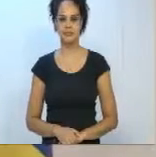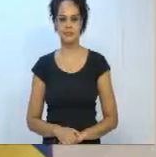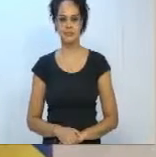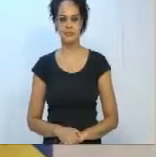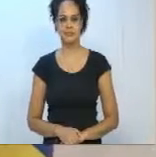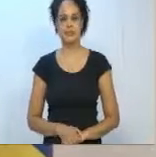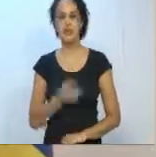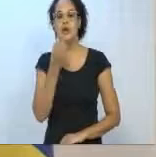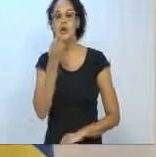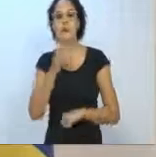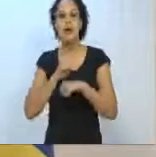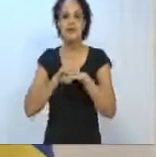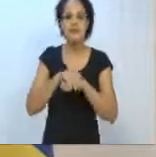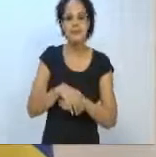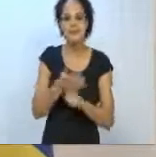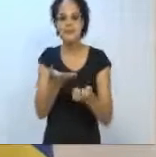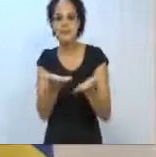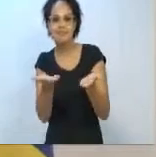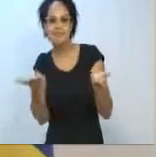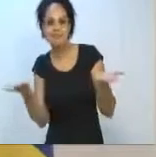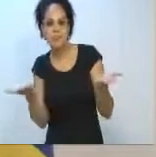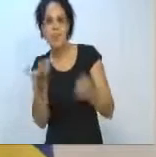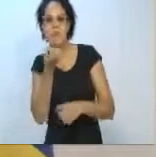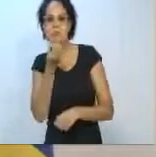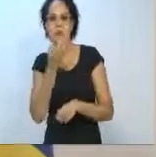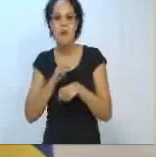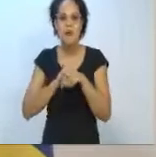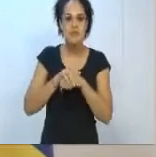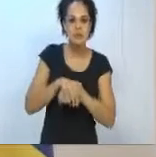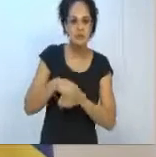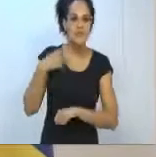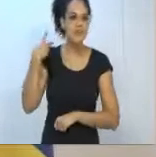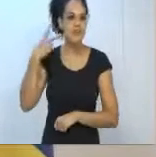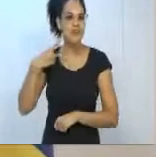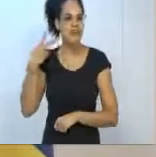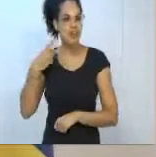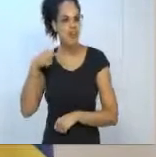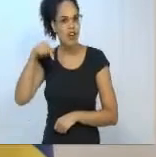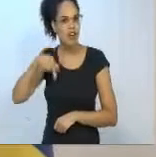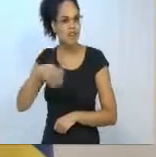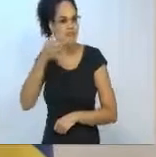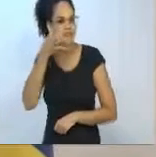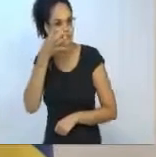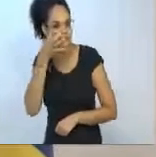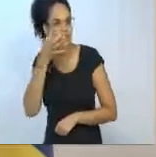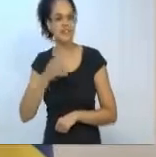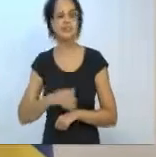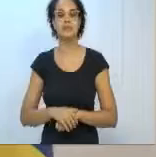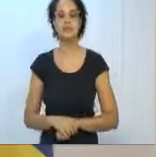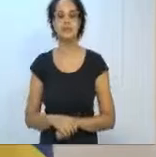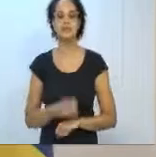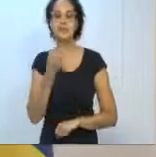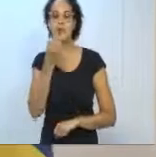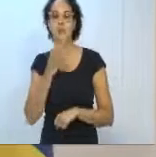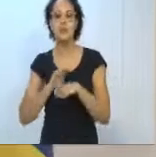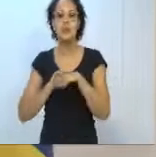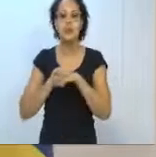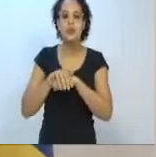Boa noite a todos. Boa noite aos senhores vereadores que estão aqui na casa presente. Boa noite